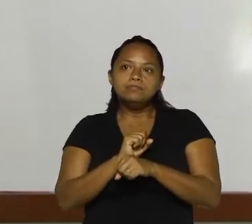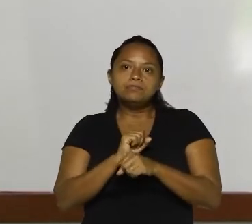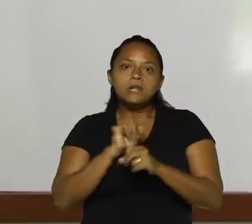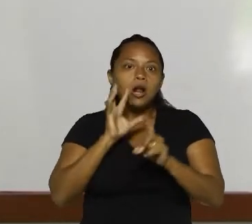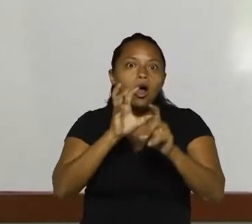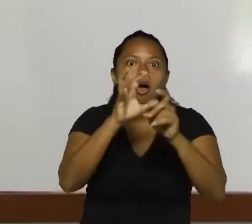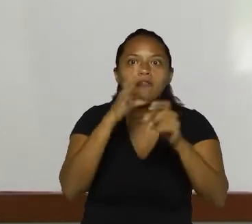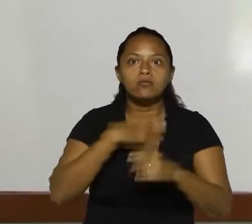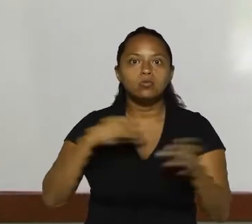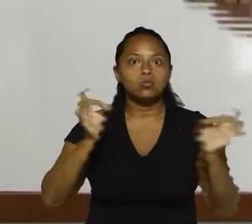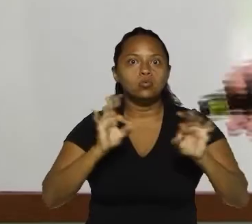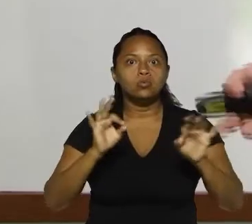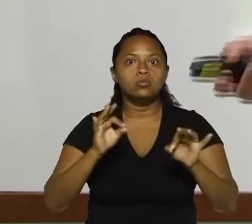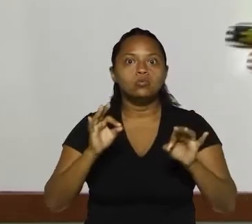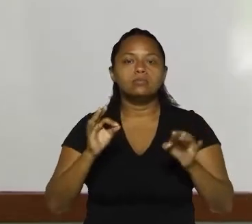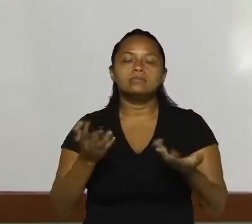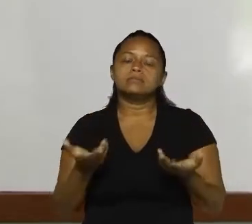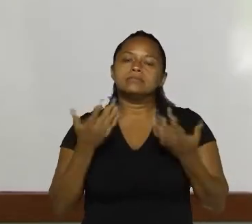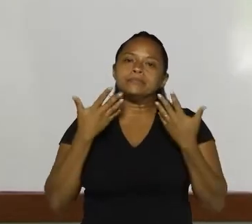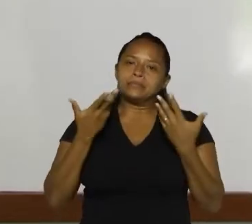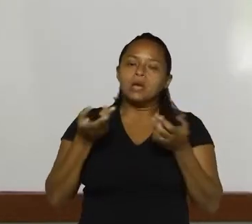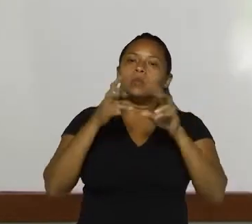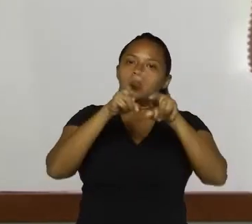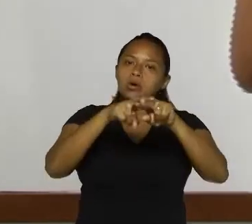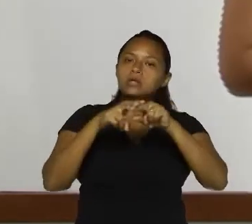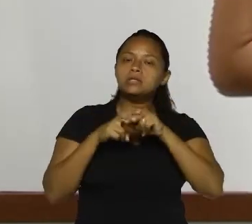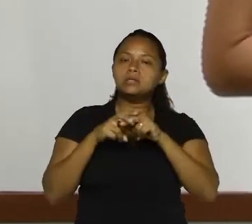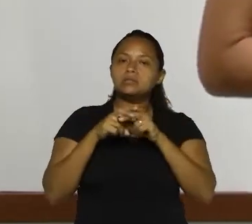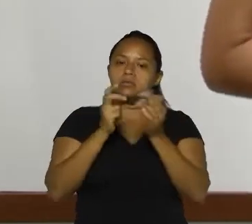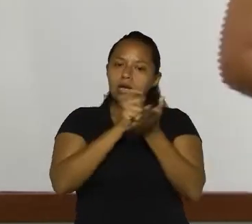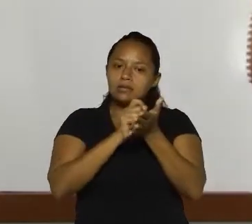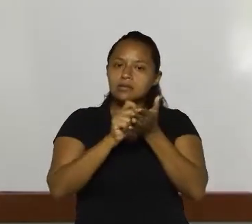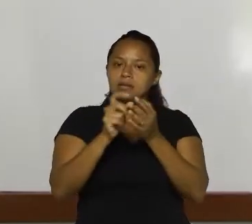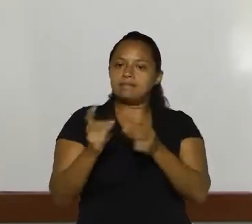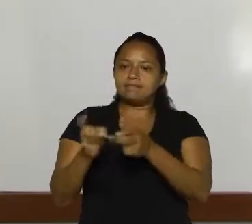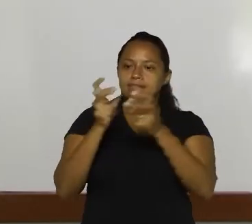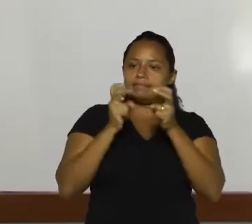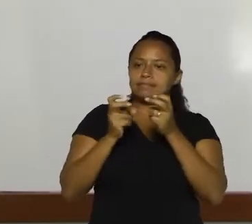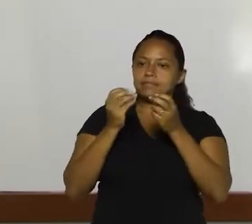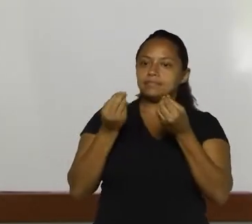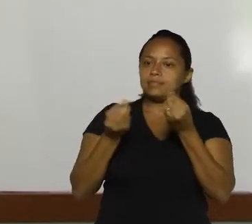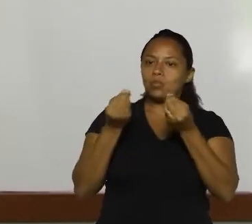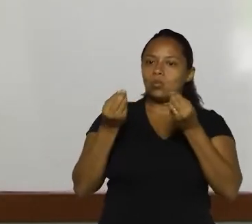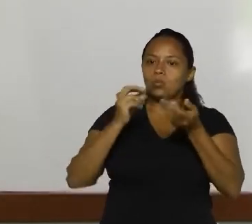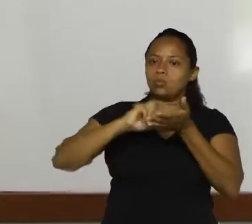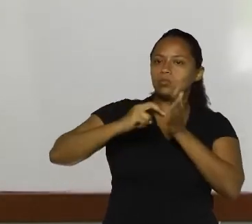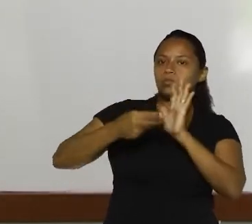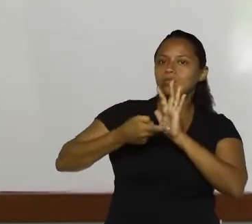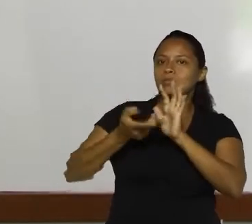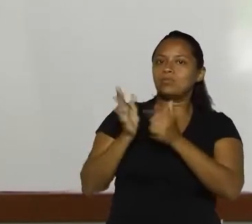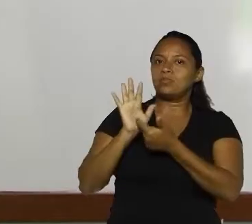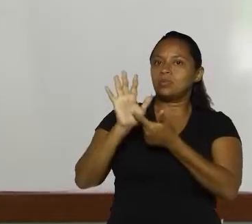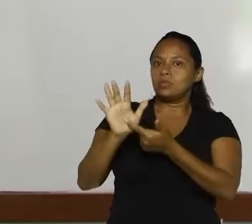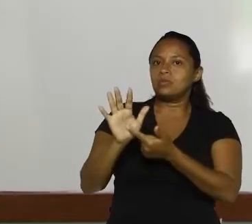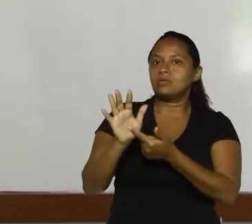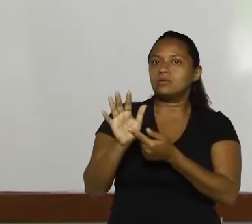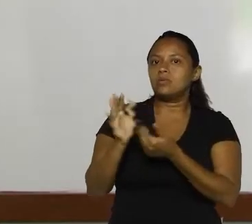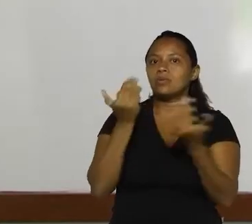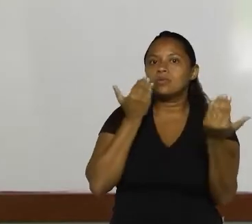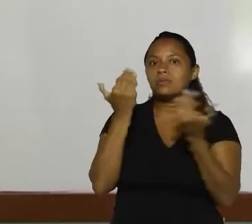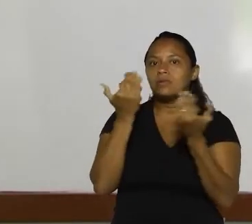né? E, por causa disso, na escrita, a gente precisa tentar representar isso.